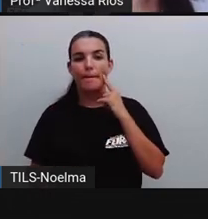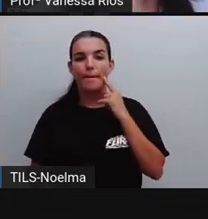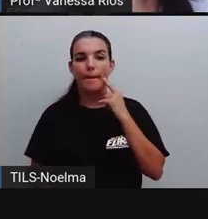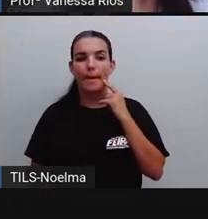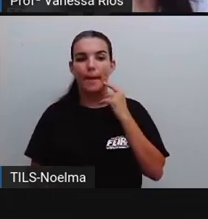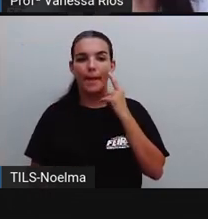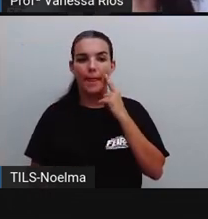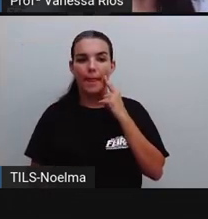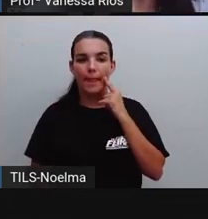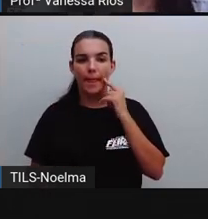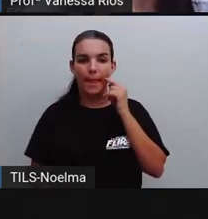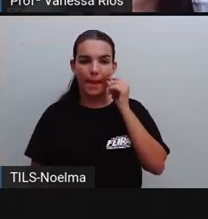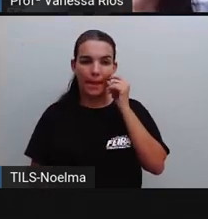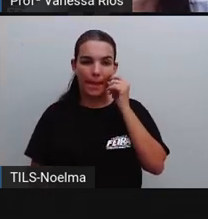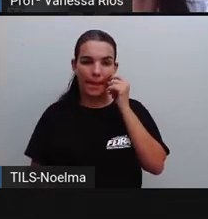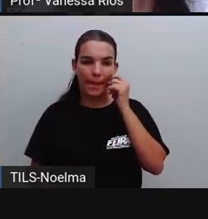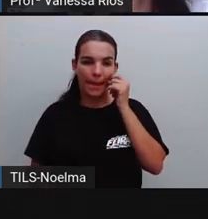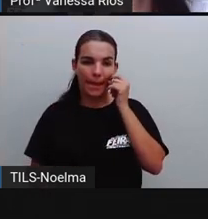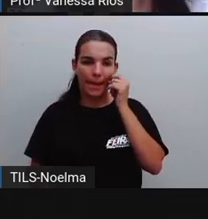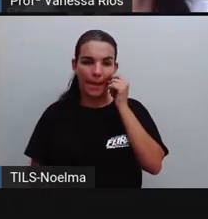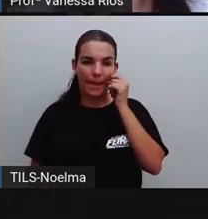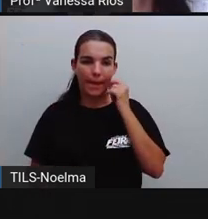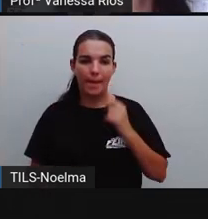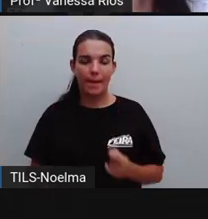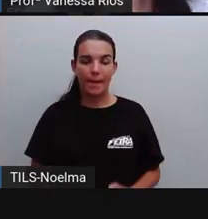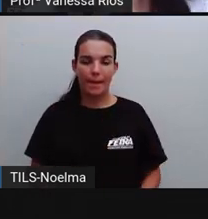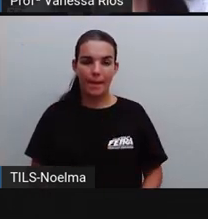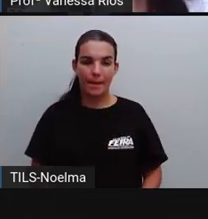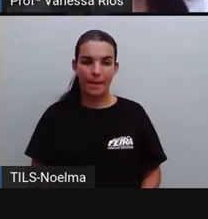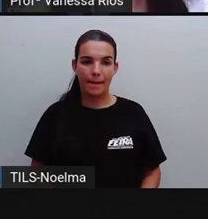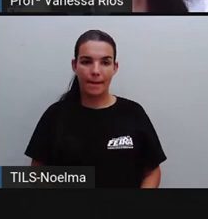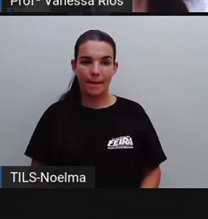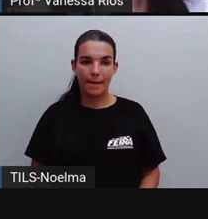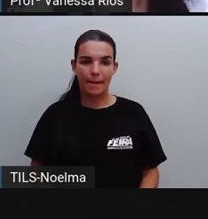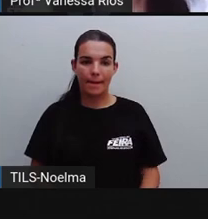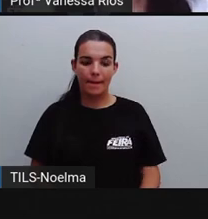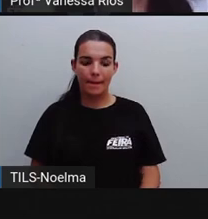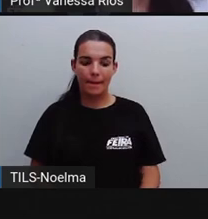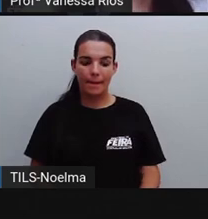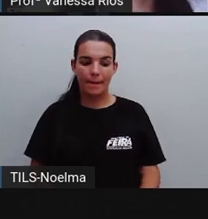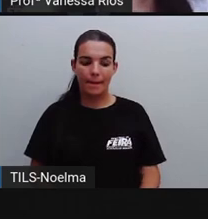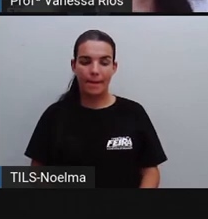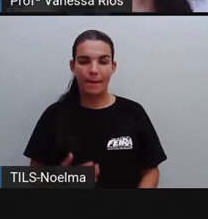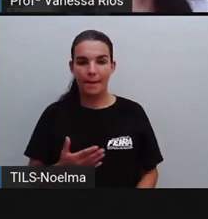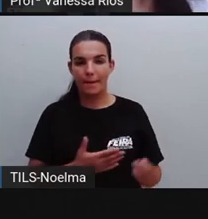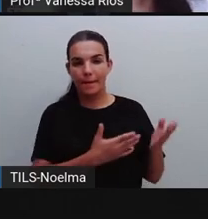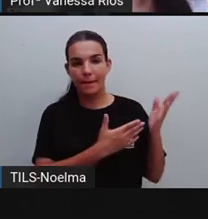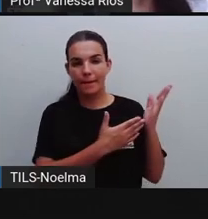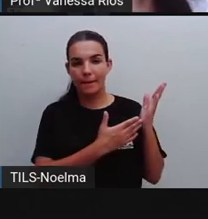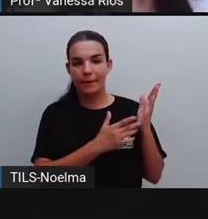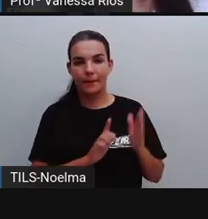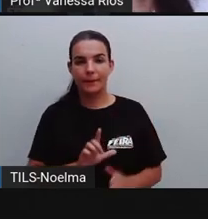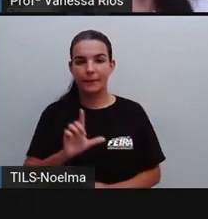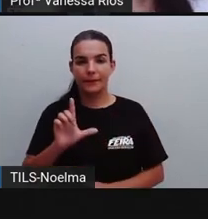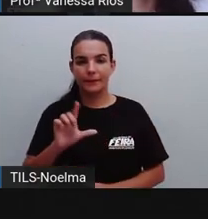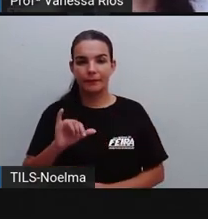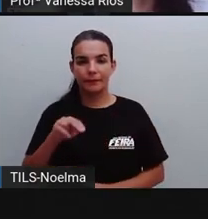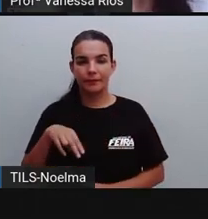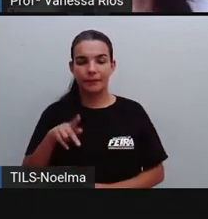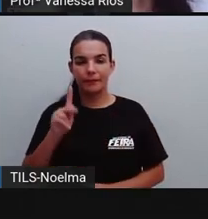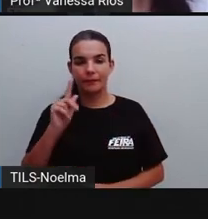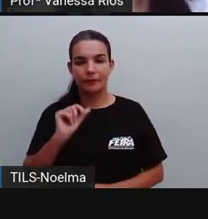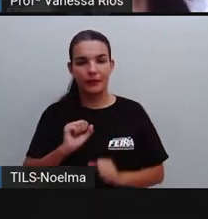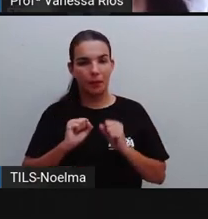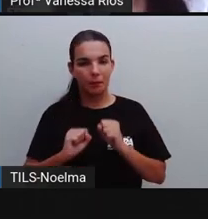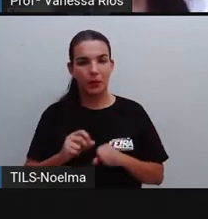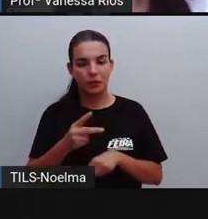Então, vamos aprender brincando neste momento. E a Pró vai entrar aí, ó, utilizando esse link. Você também pode